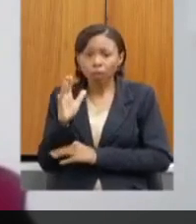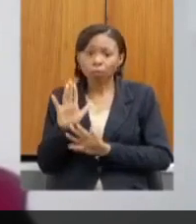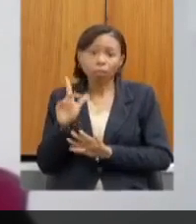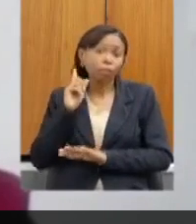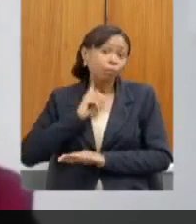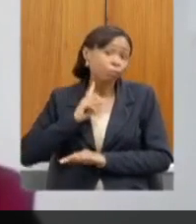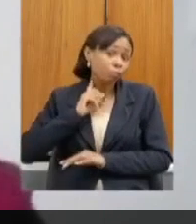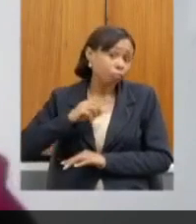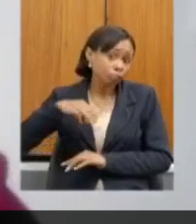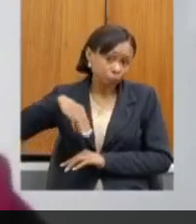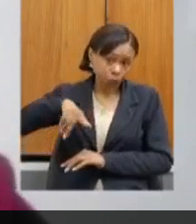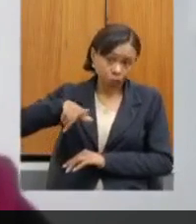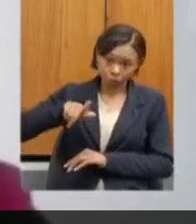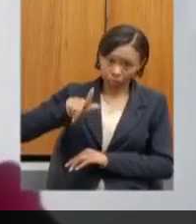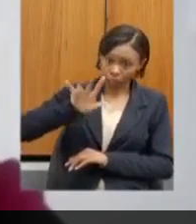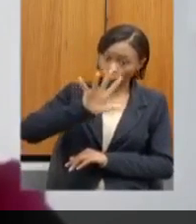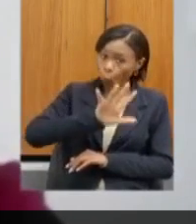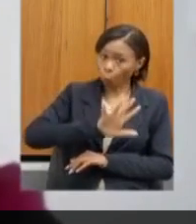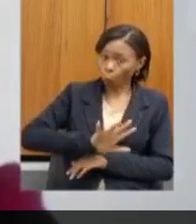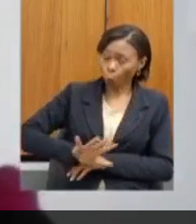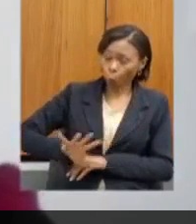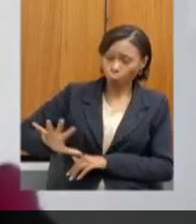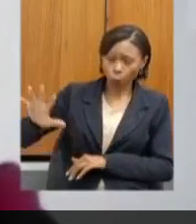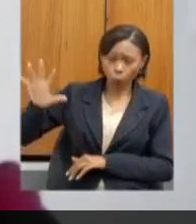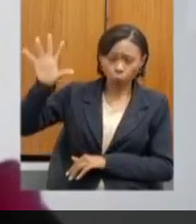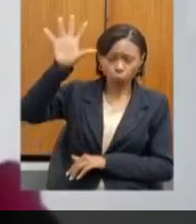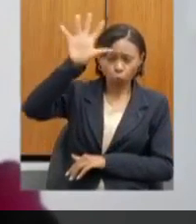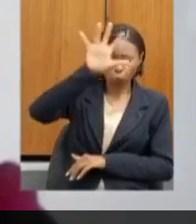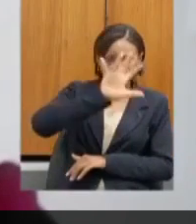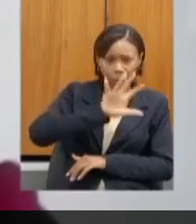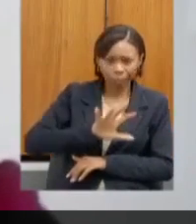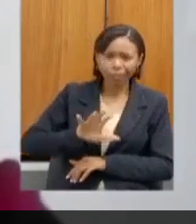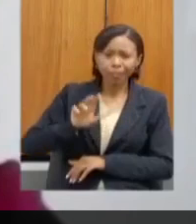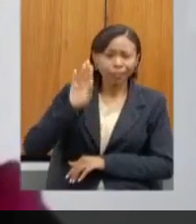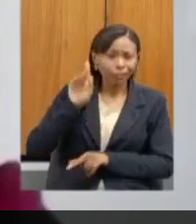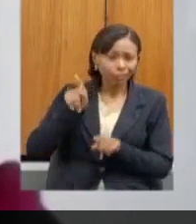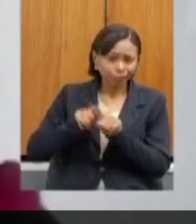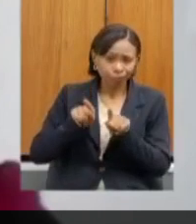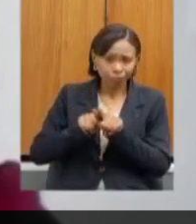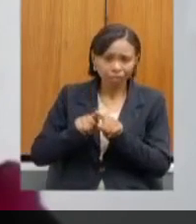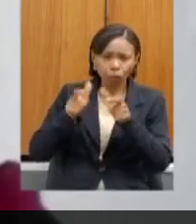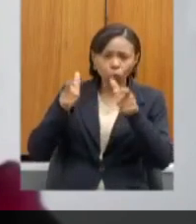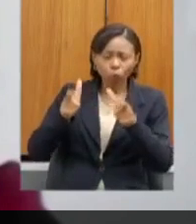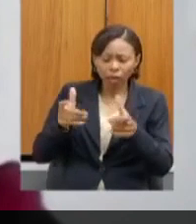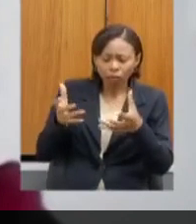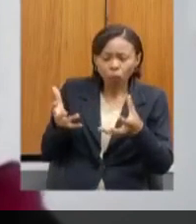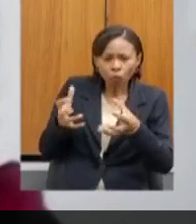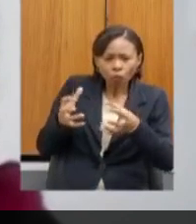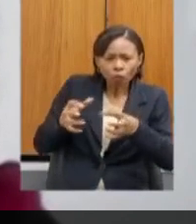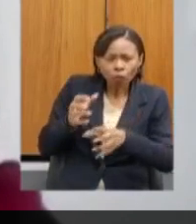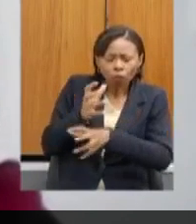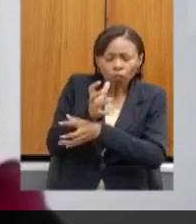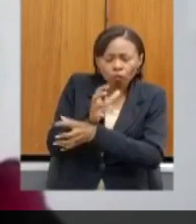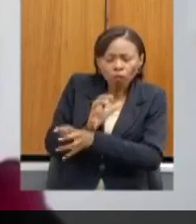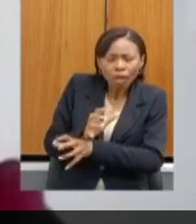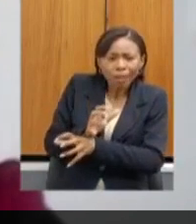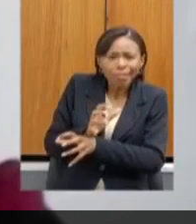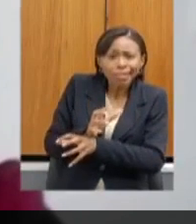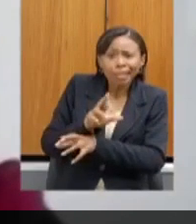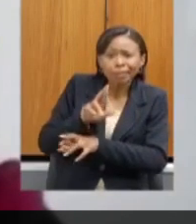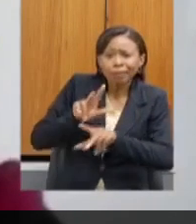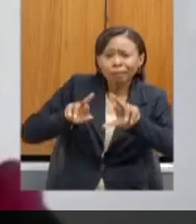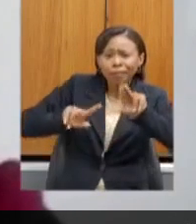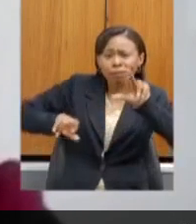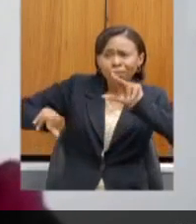também são muitas, inclusive as do Seneado do Mineiro e que apresenta condições completamente contrastantes no